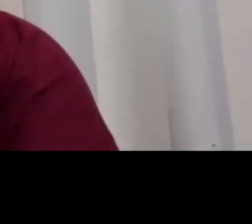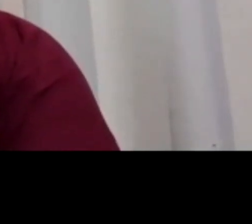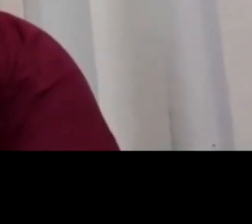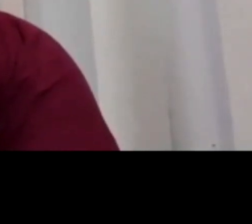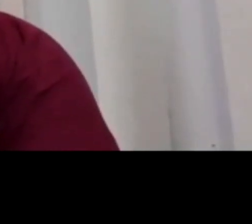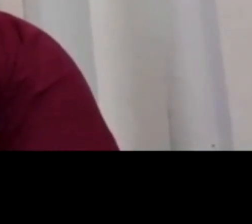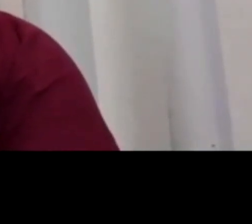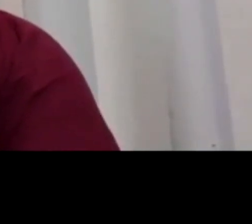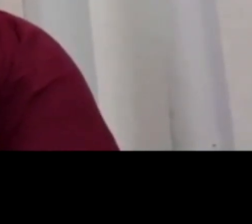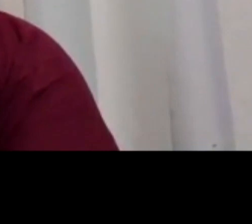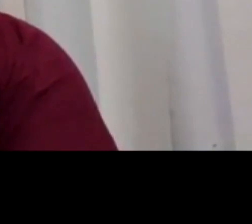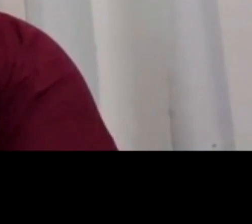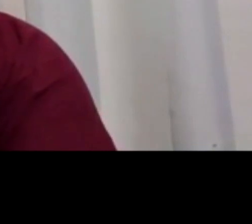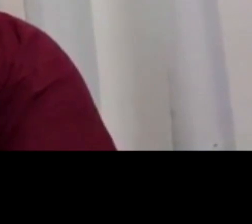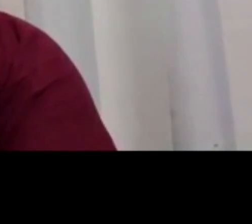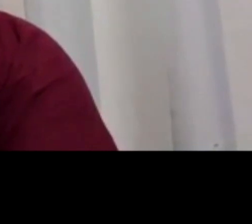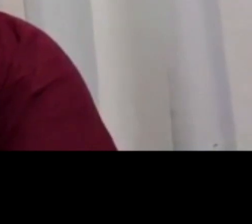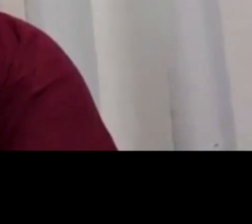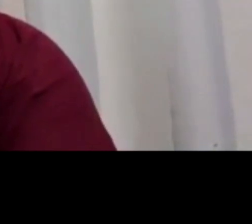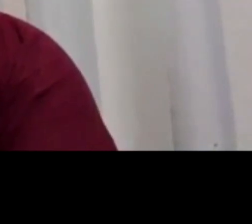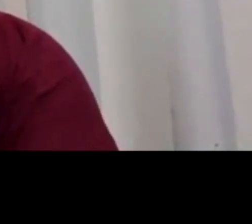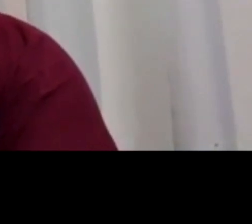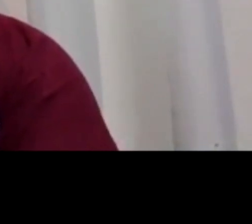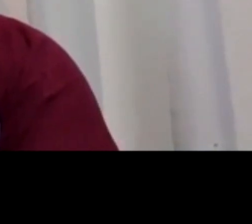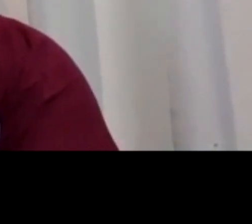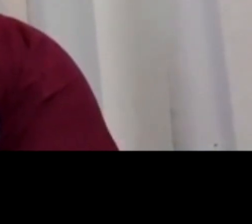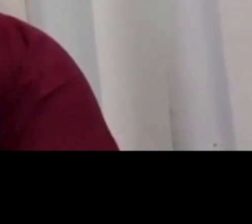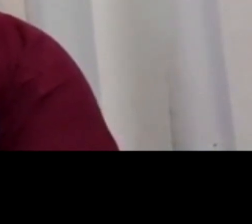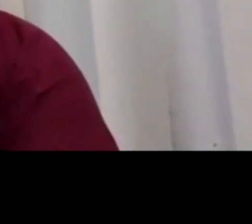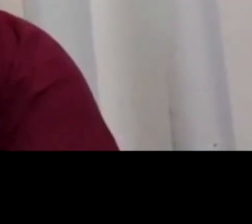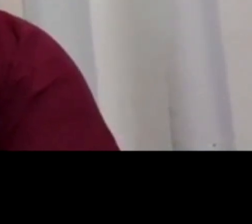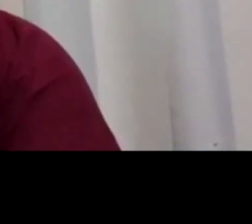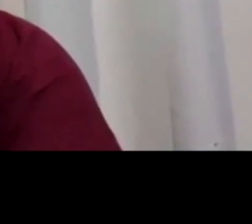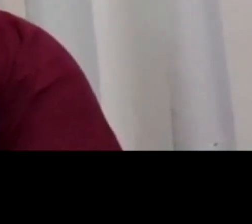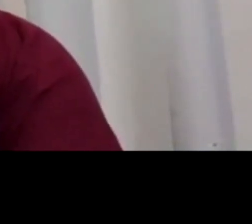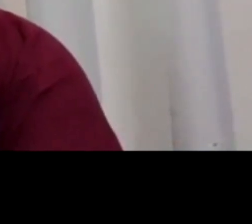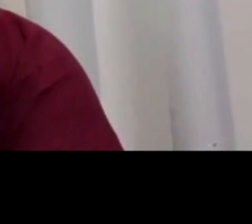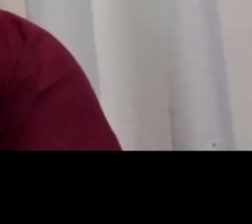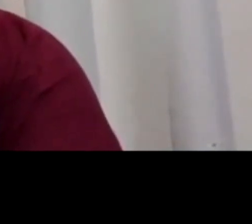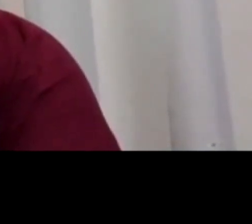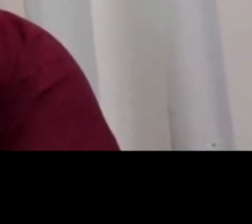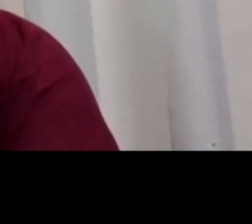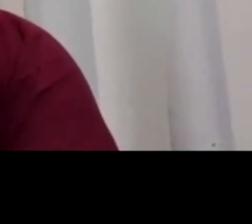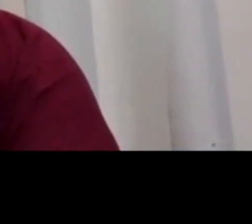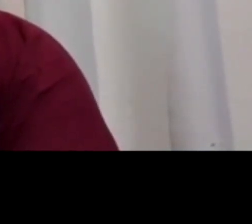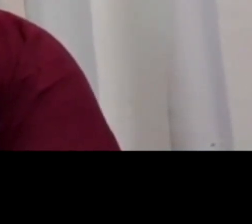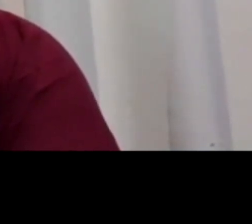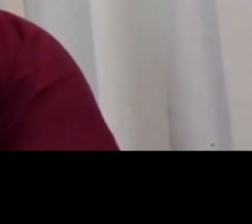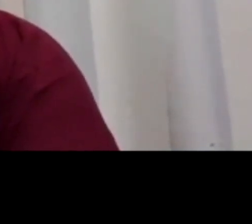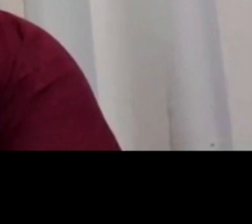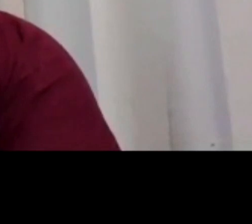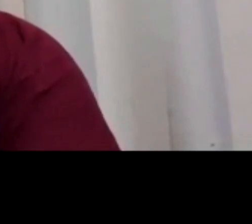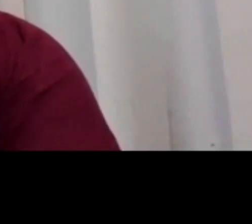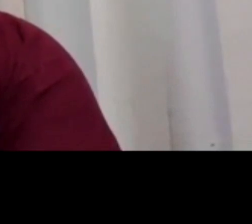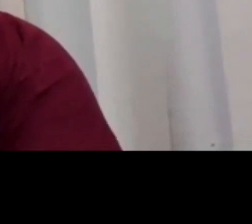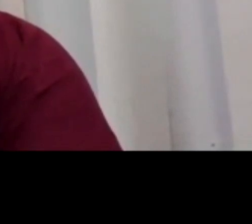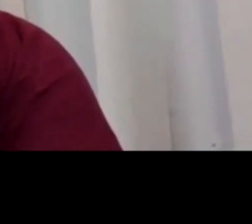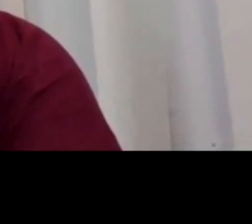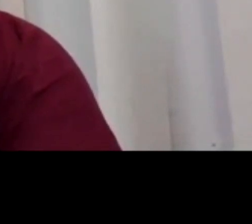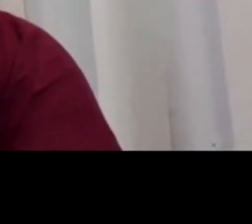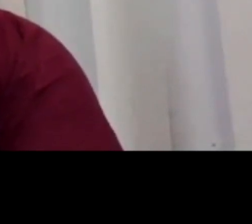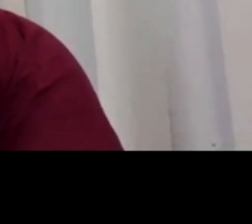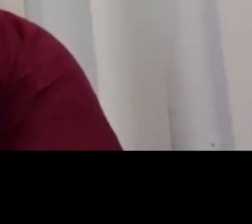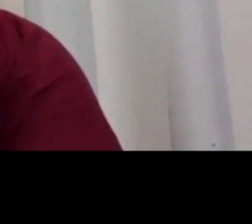que podem nos punir se nós não agirmos com moral e ética. E aí nós vamos fazer esses questionamentos